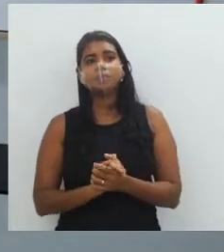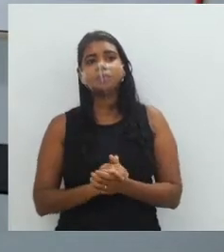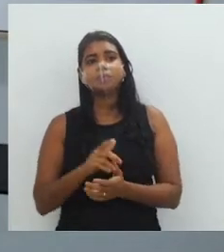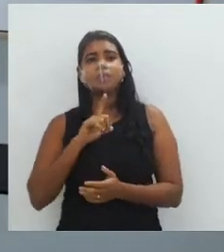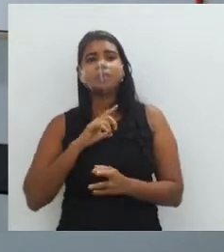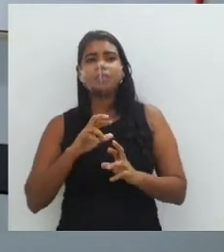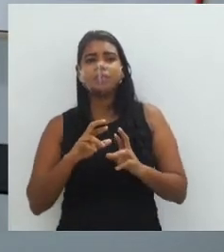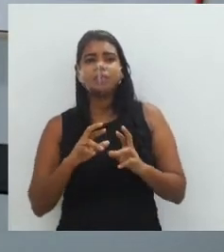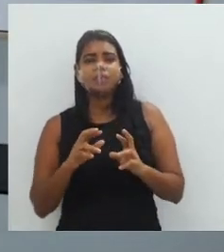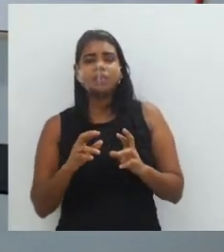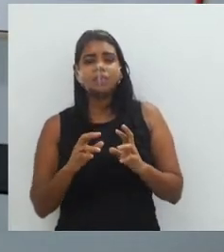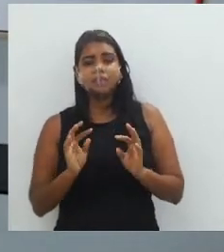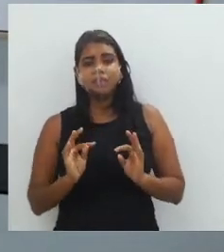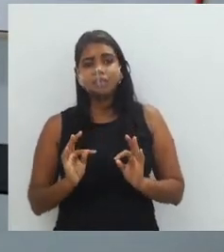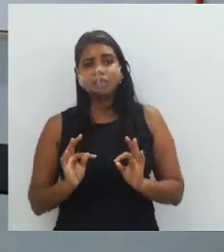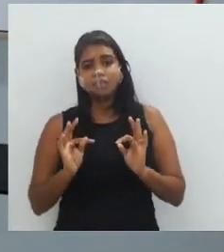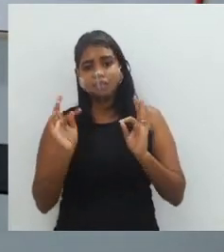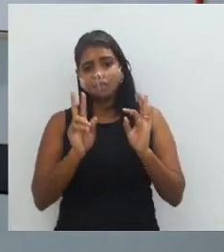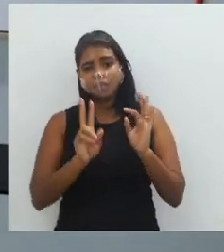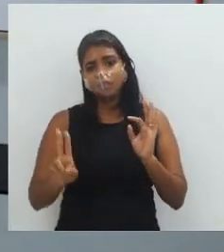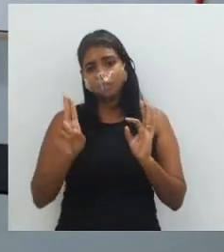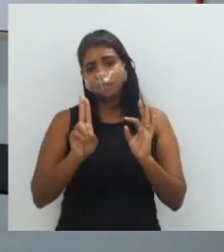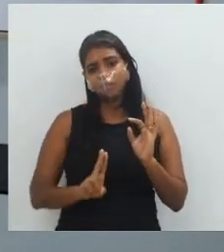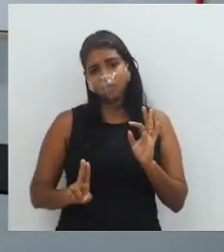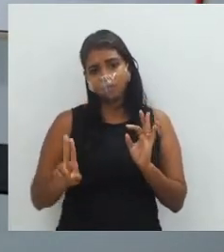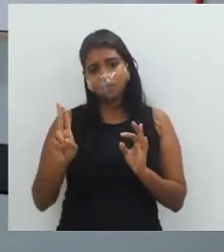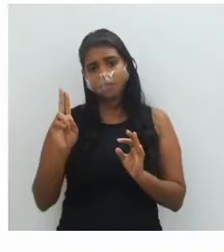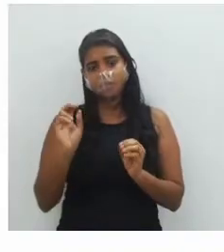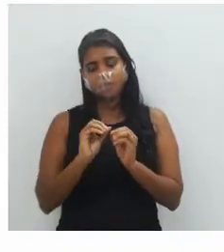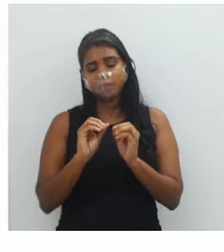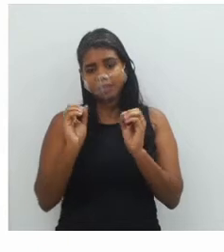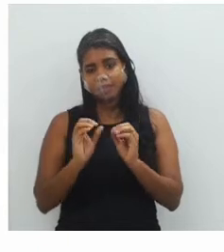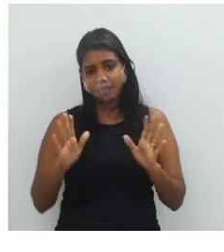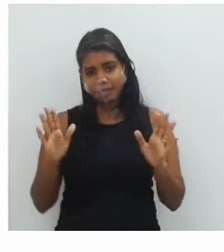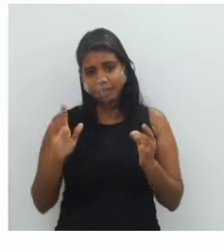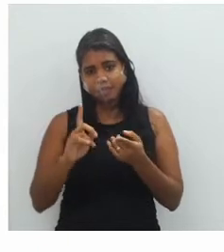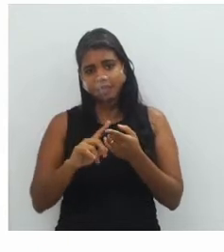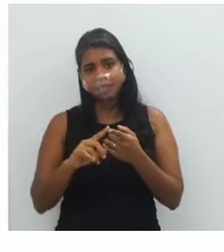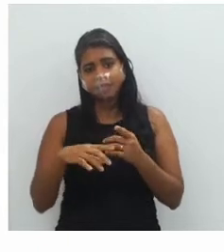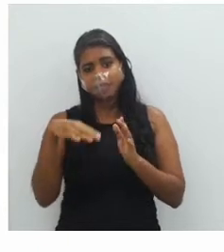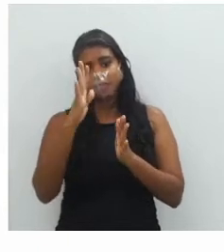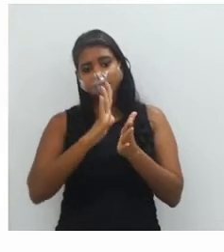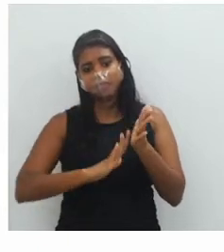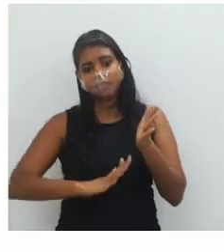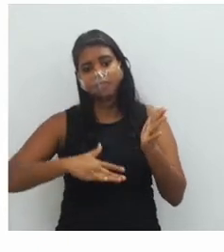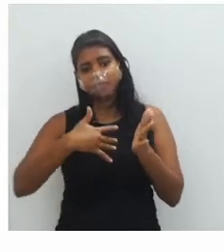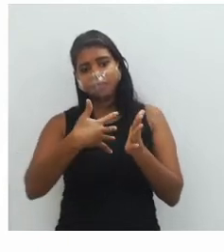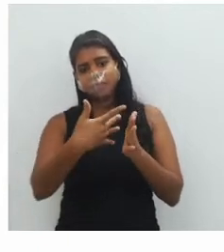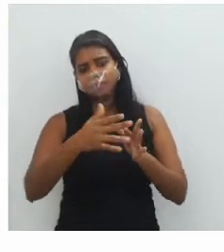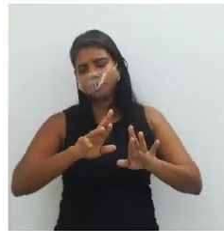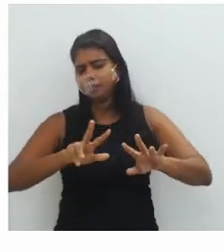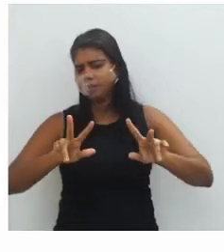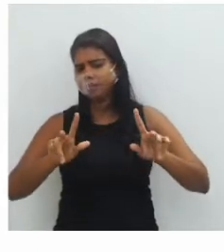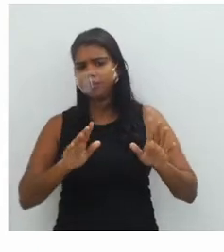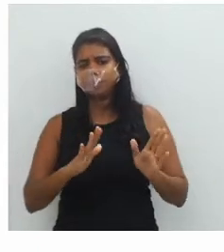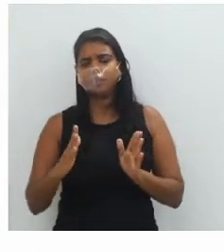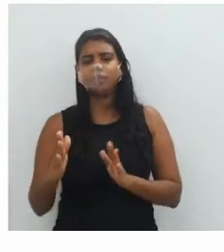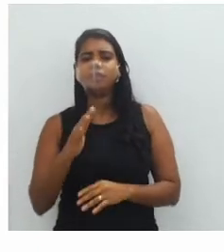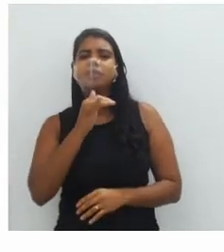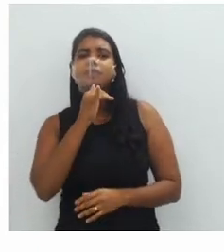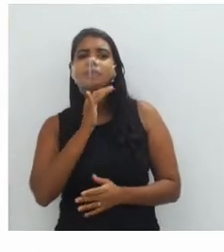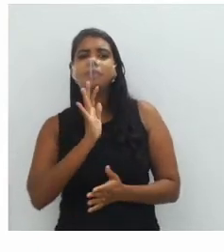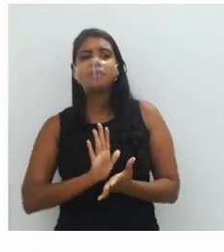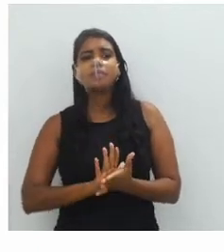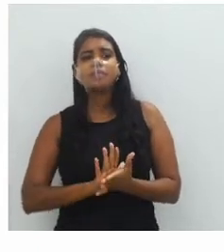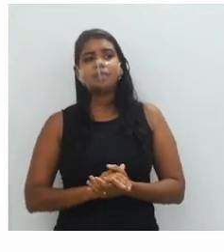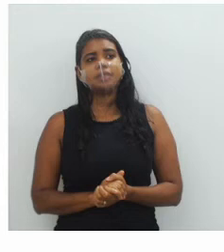existem várias técnicas que são utilizadas para criar essas texturas em várias situações. Por exemplo,